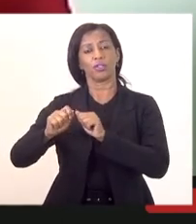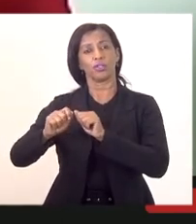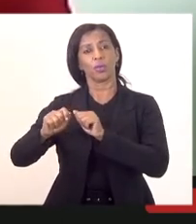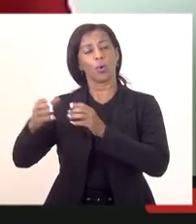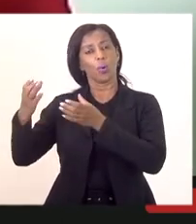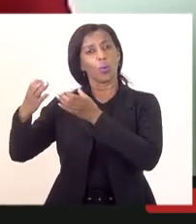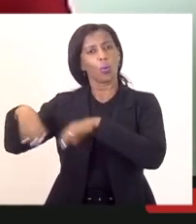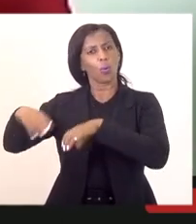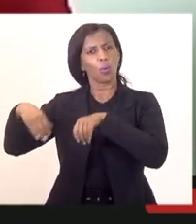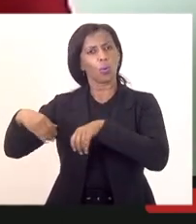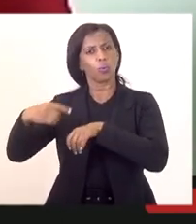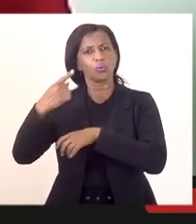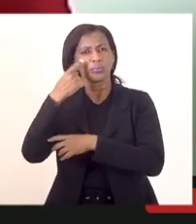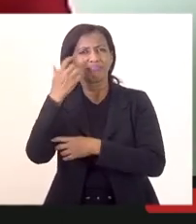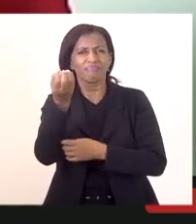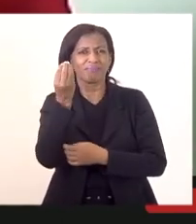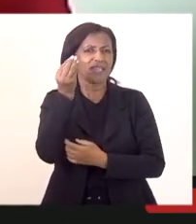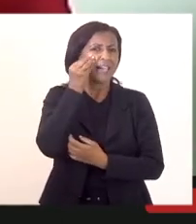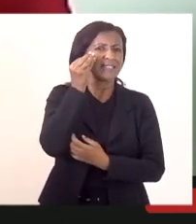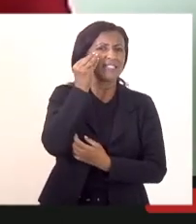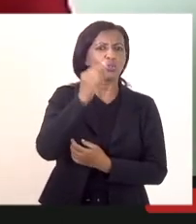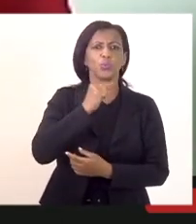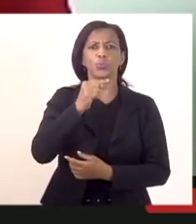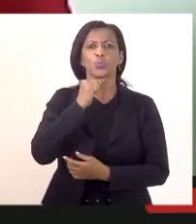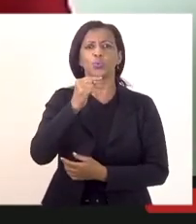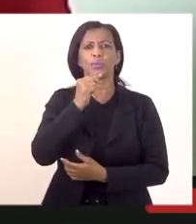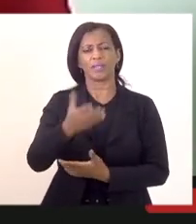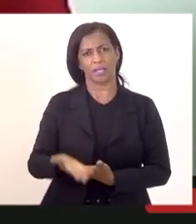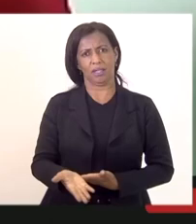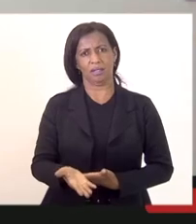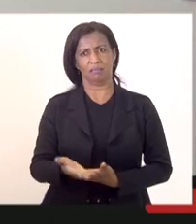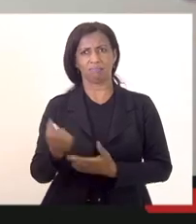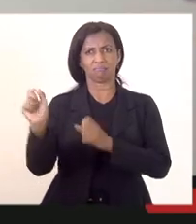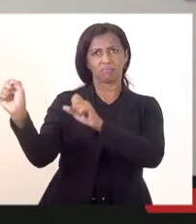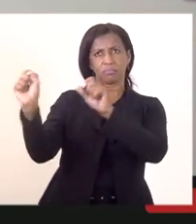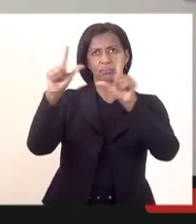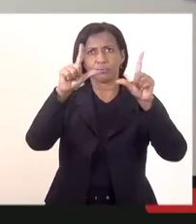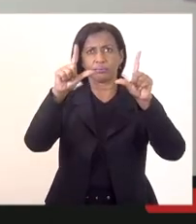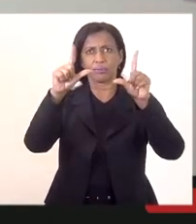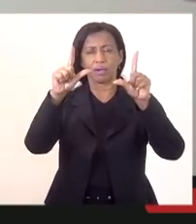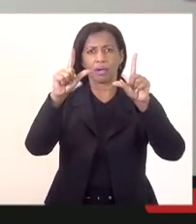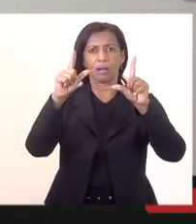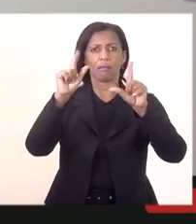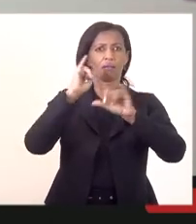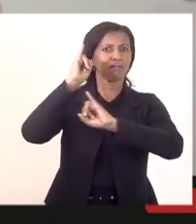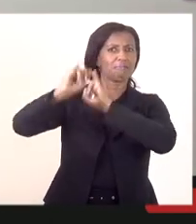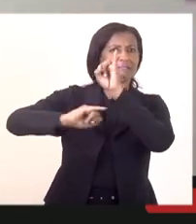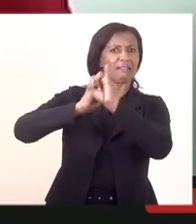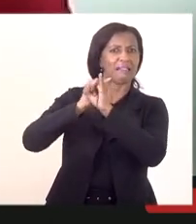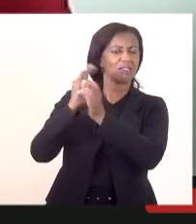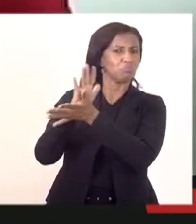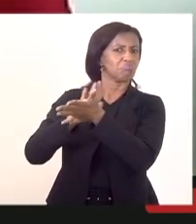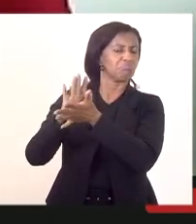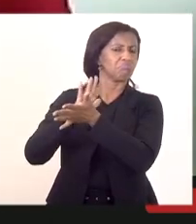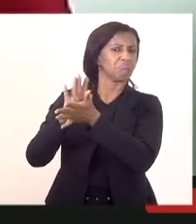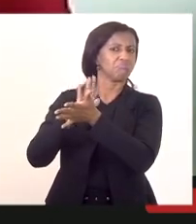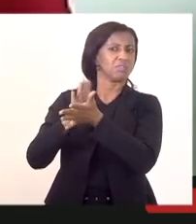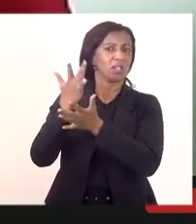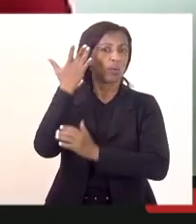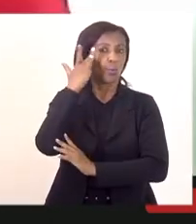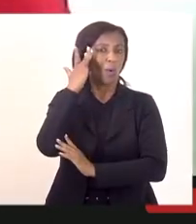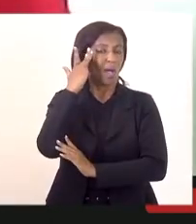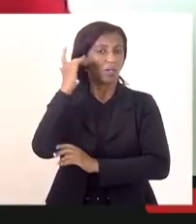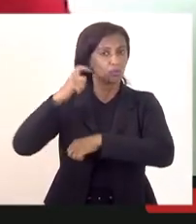acessar e não estão conseguindo. Então, pedi aí a sua assessoria que verifique, tá? E acho que é o